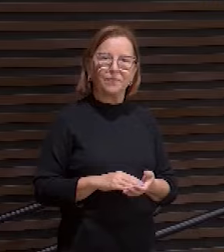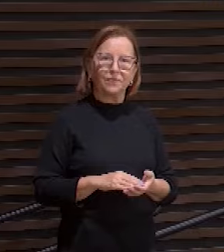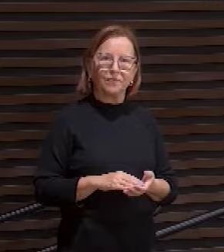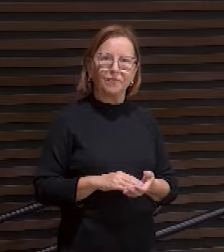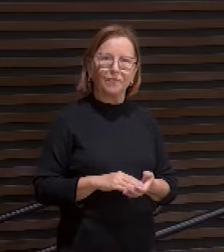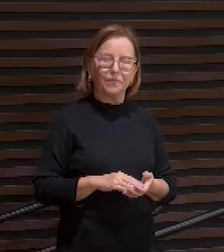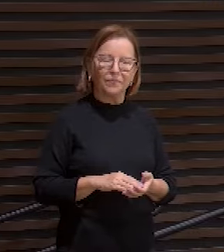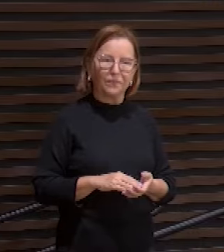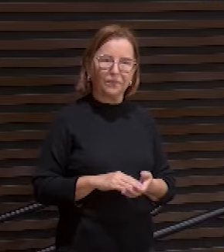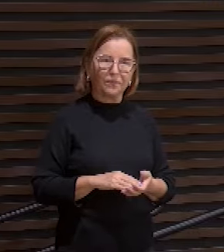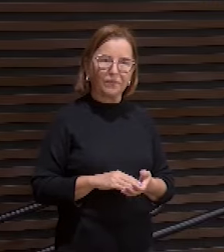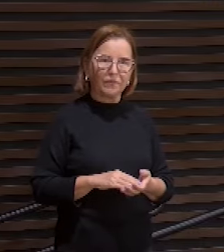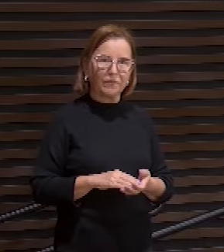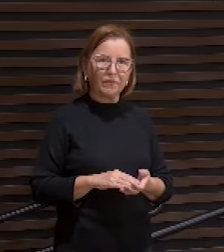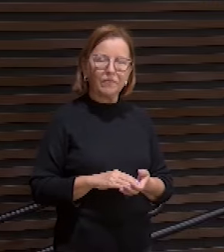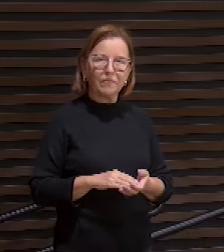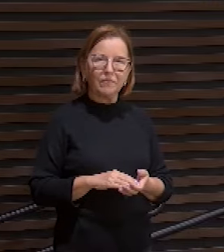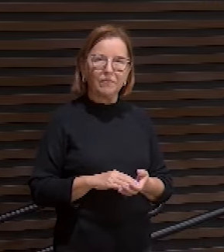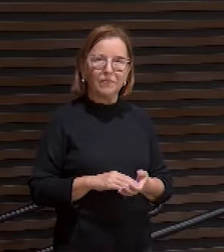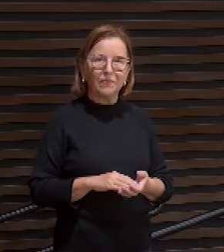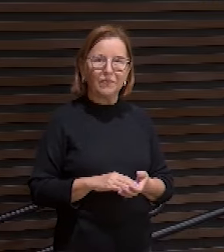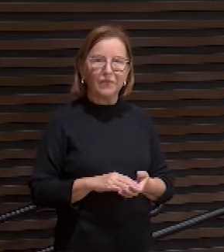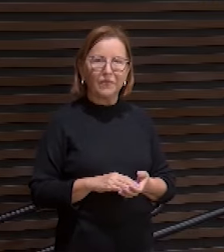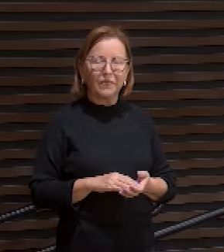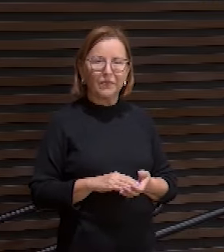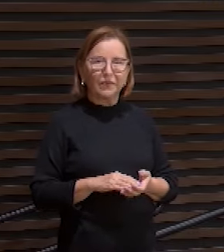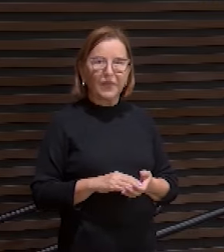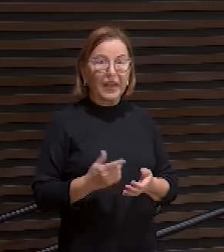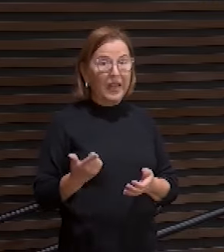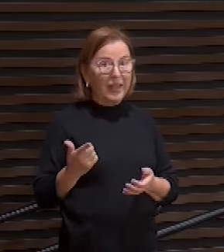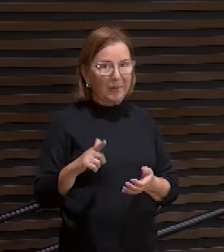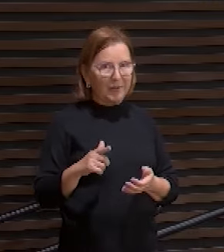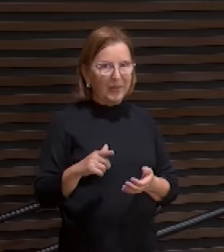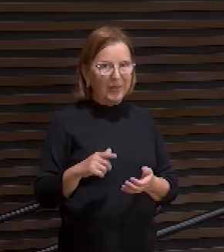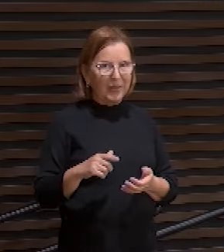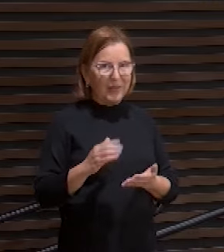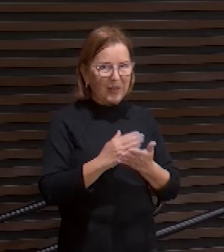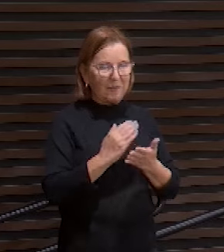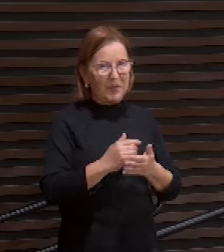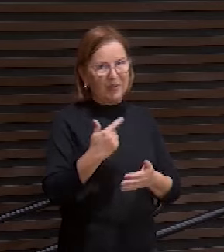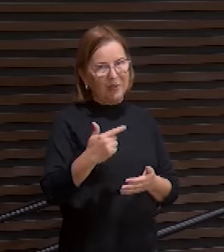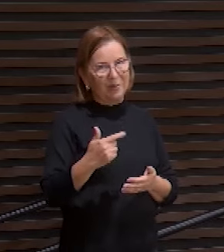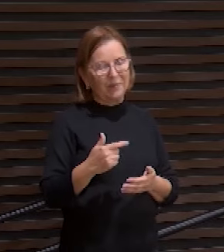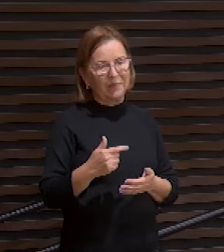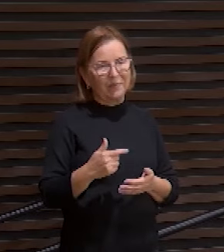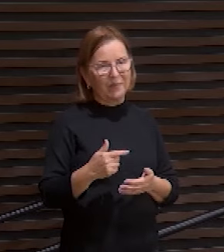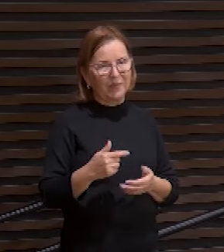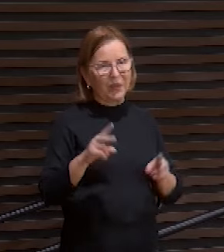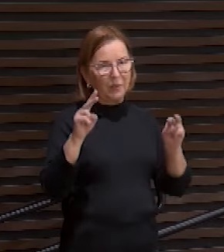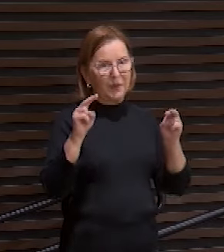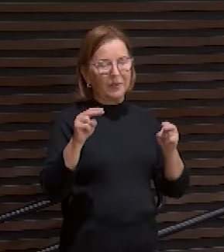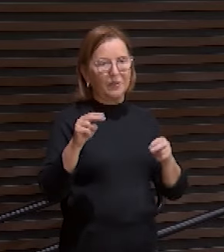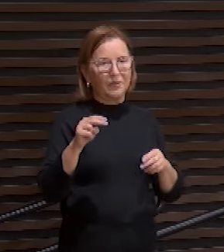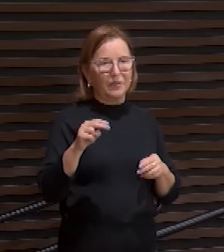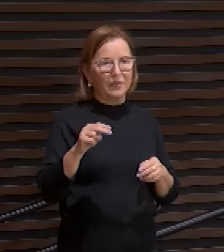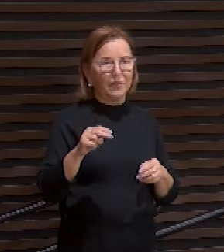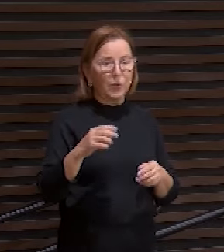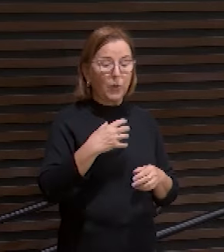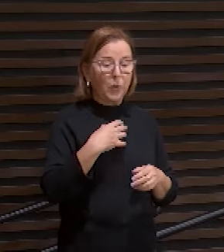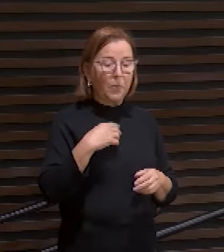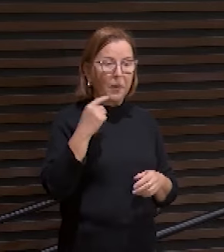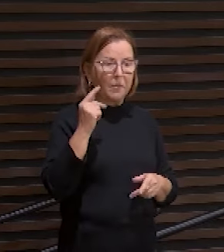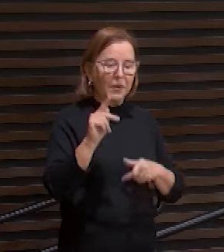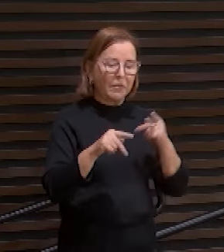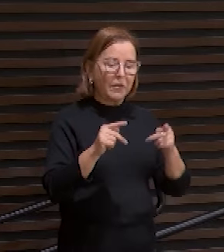segunda o assunto e o assunto é a atitude dos homens para conservo veja